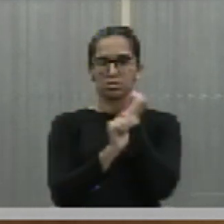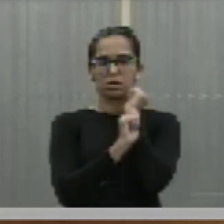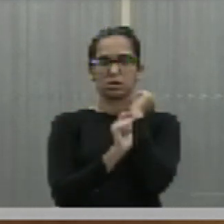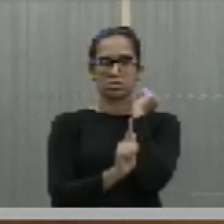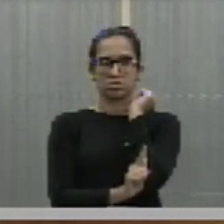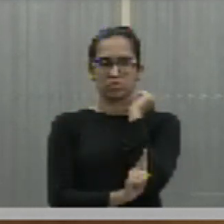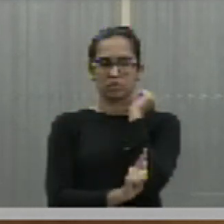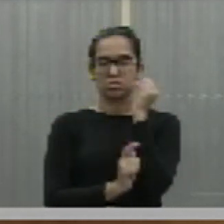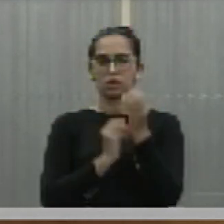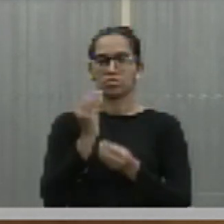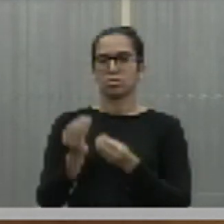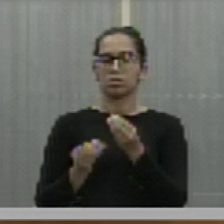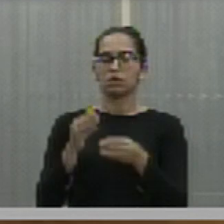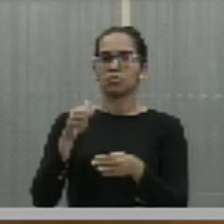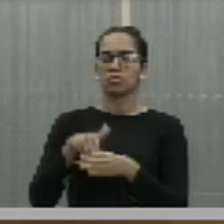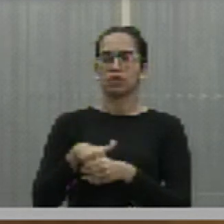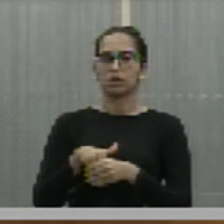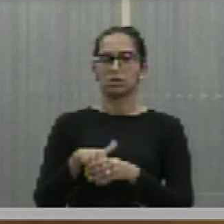como vota?